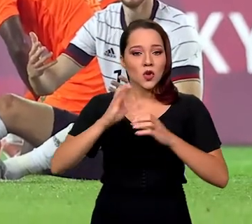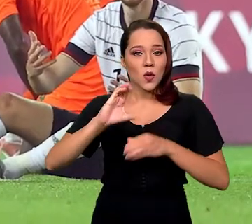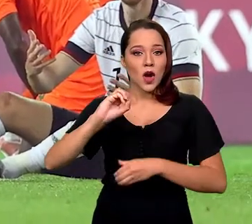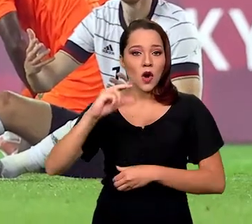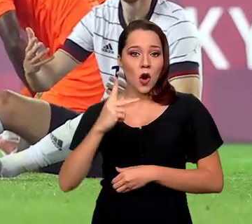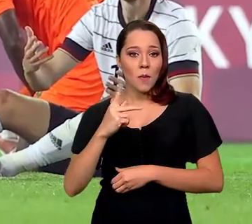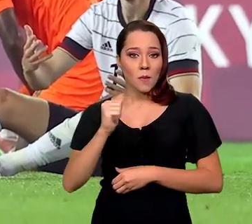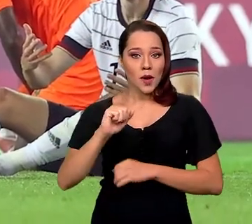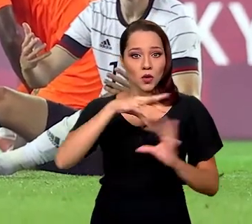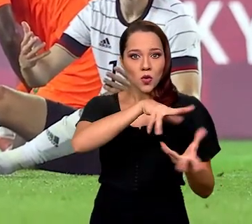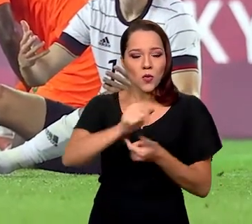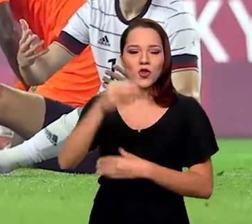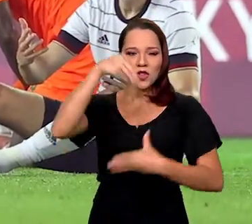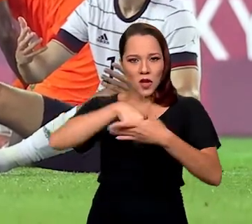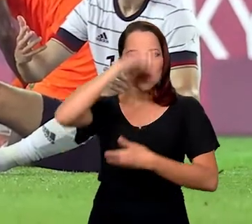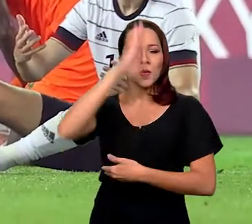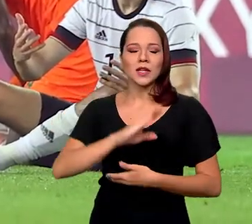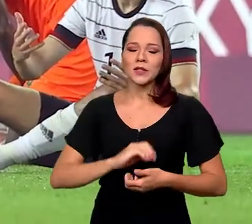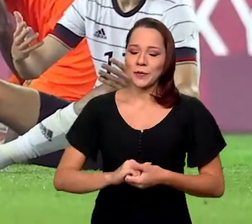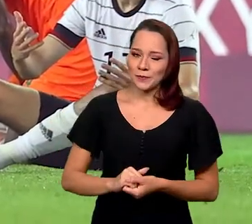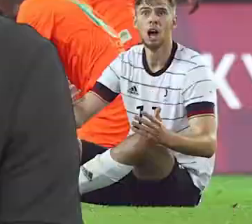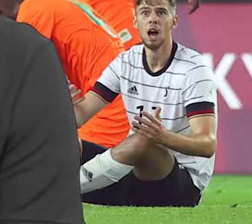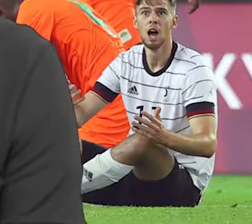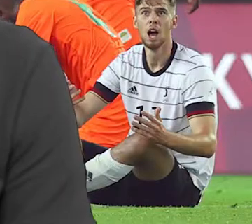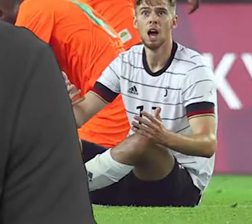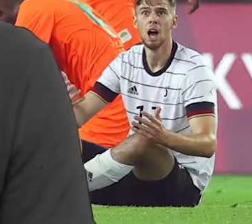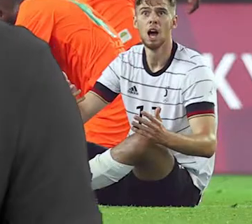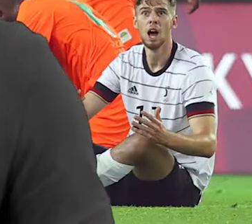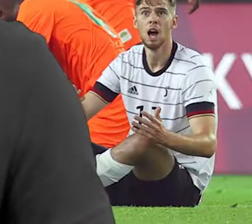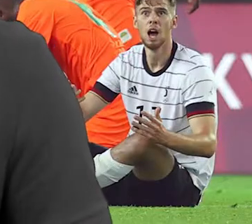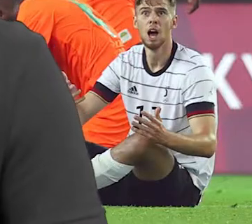numa Copa do Mundo dentro do nosso território.